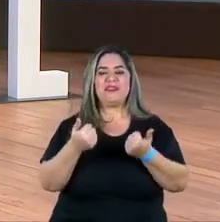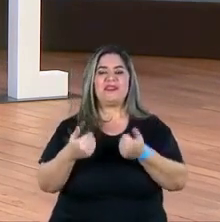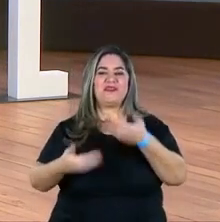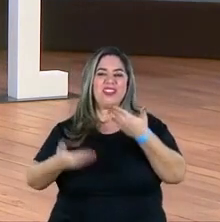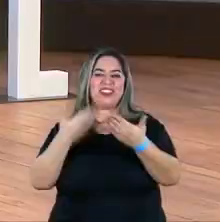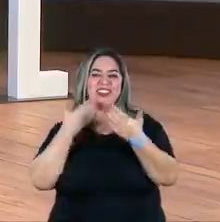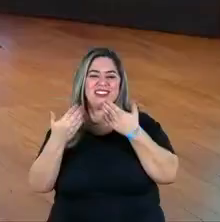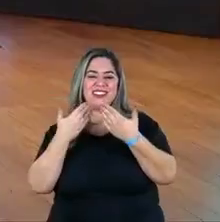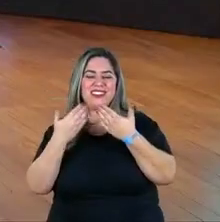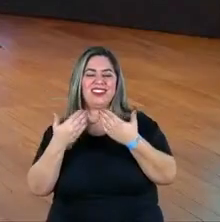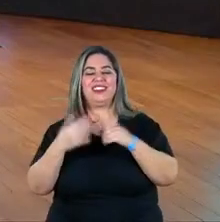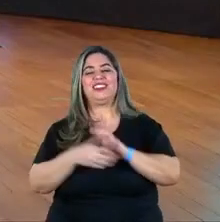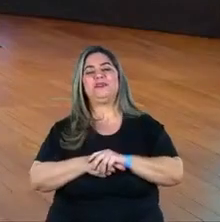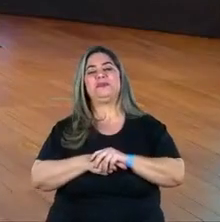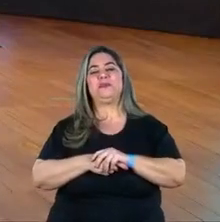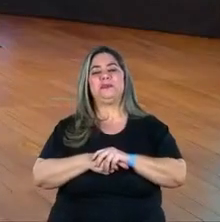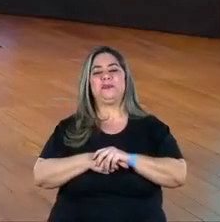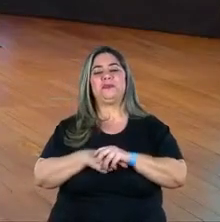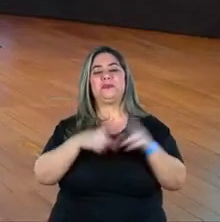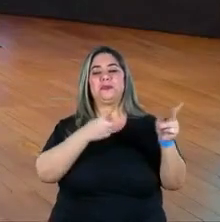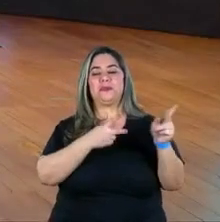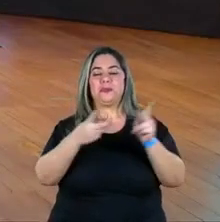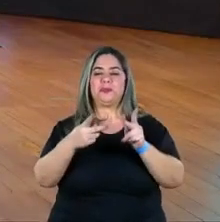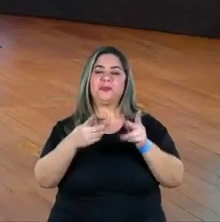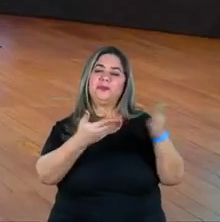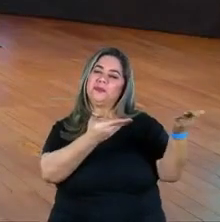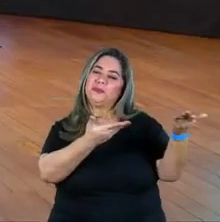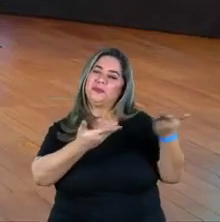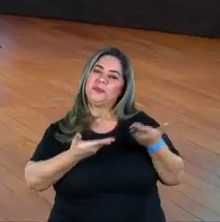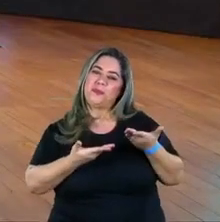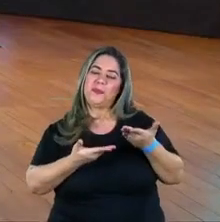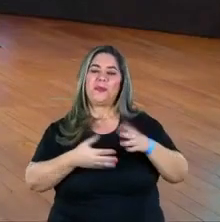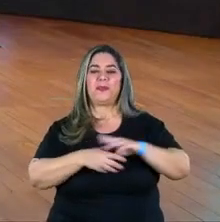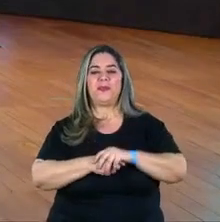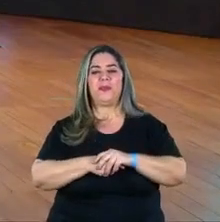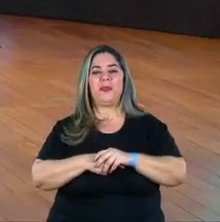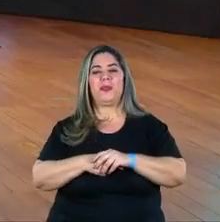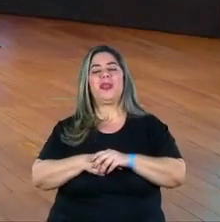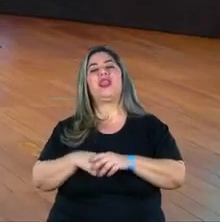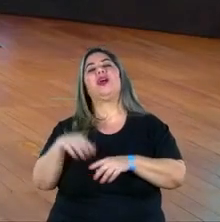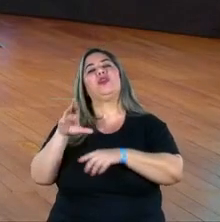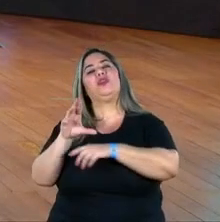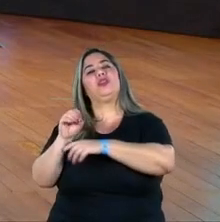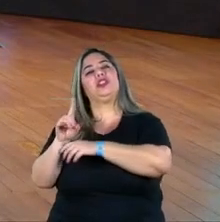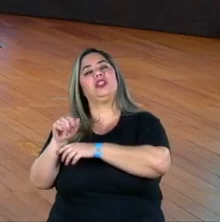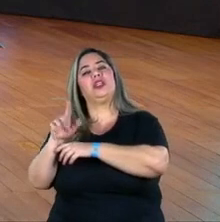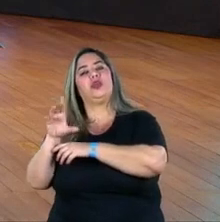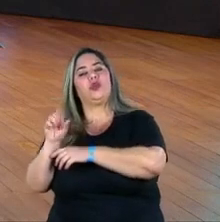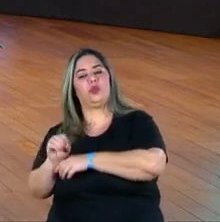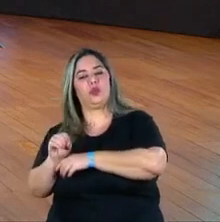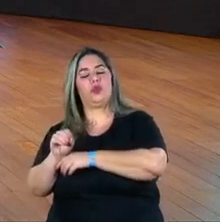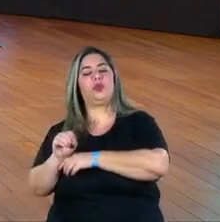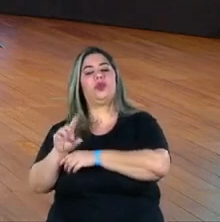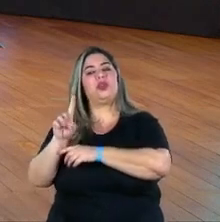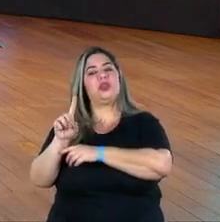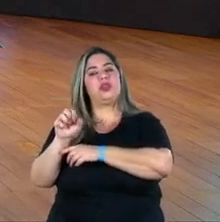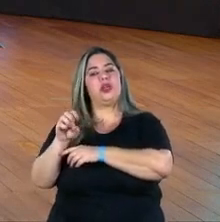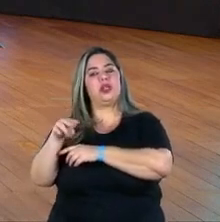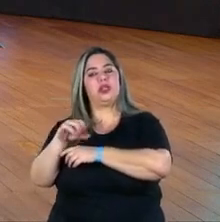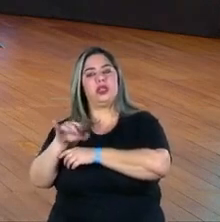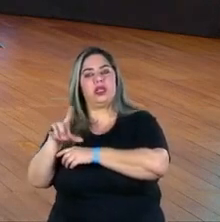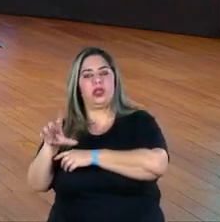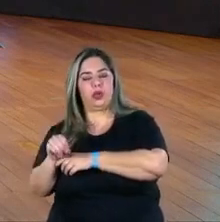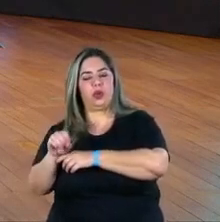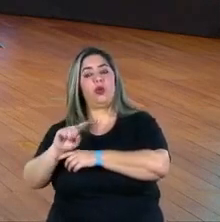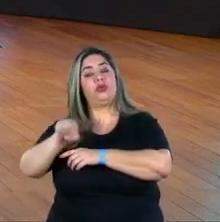-papo? Nossos convidados estão aqui. Sejam bem-vindos, Rodrigo e Danilo. Daqui a pouco o Preto